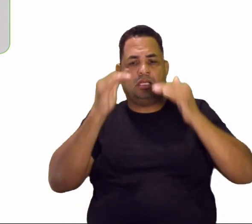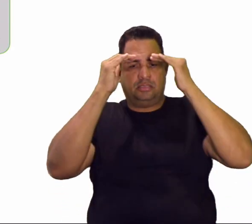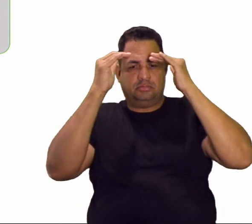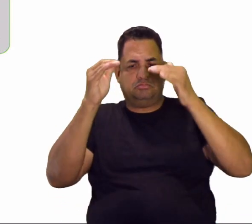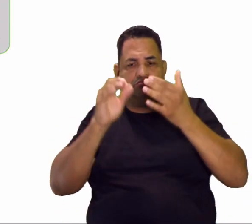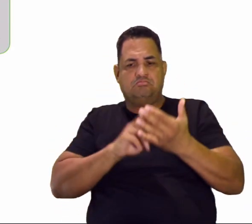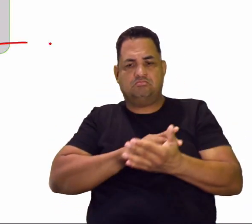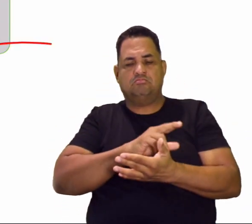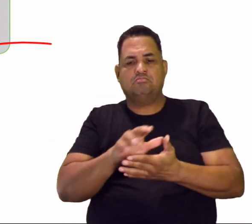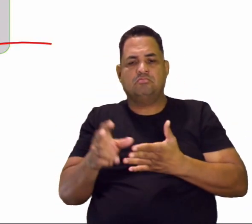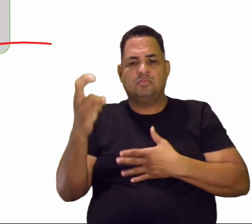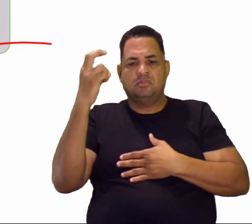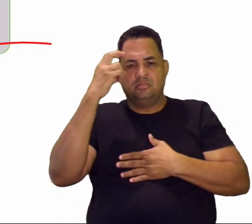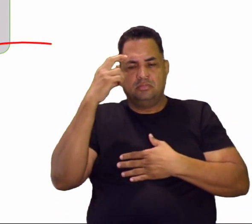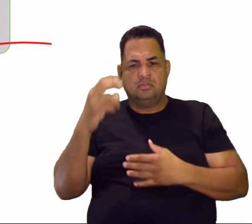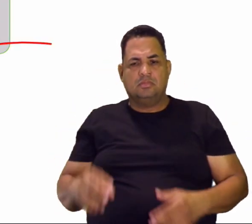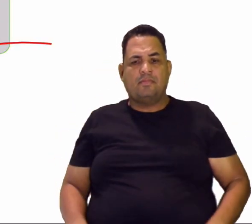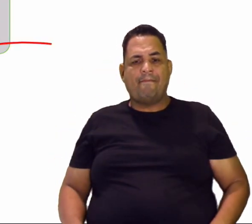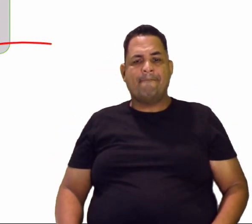as diferenças e as diversidades.